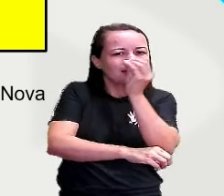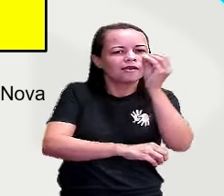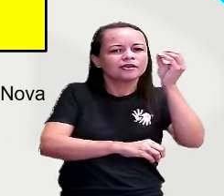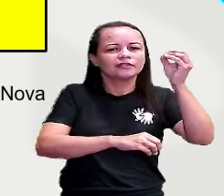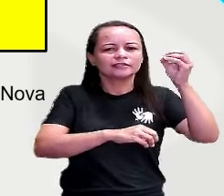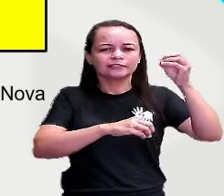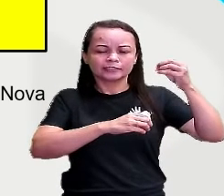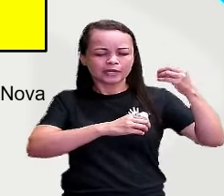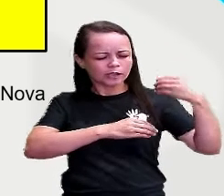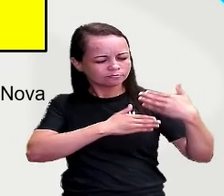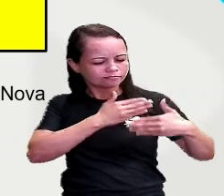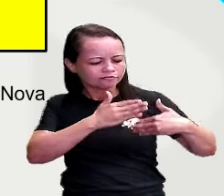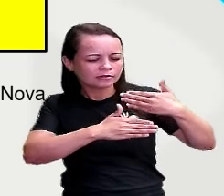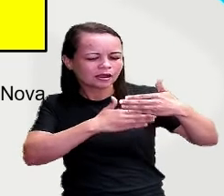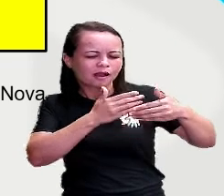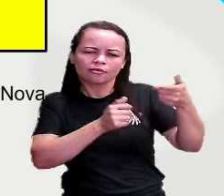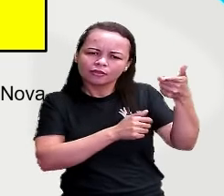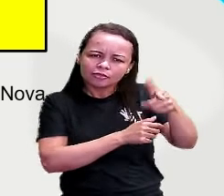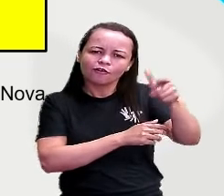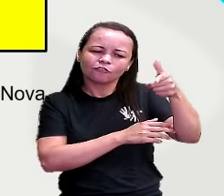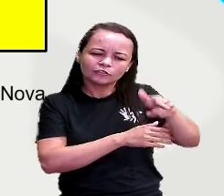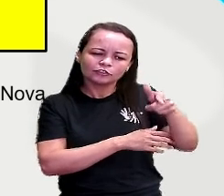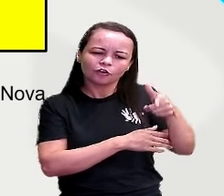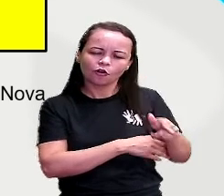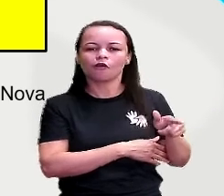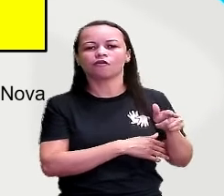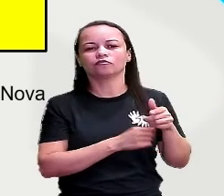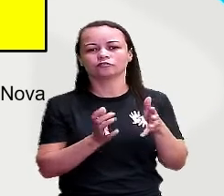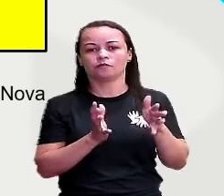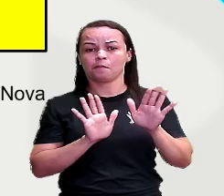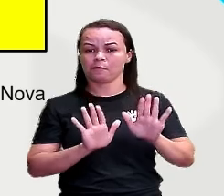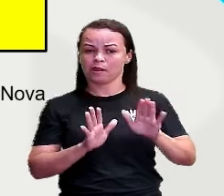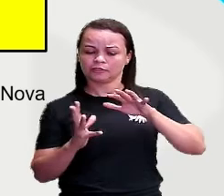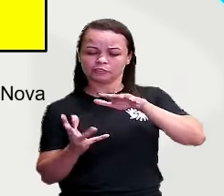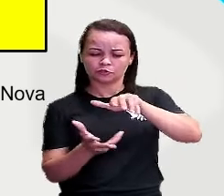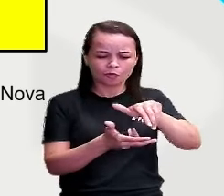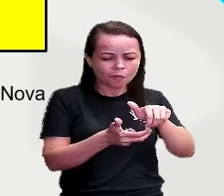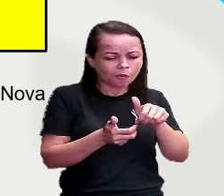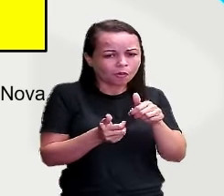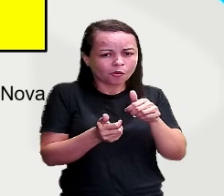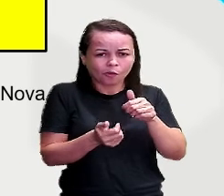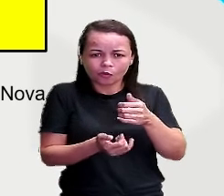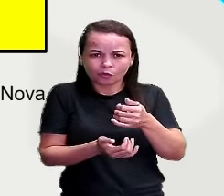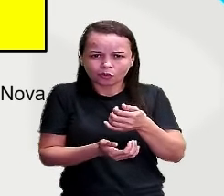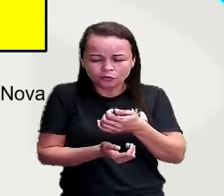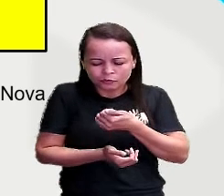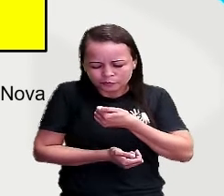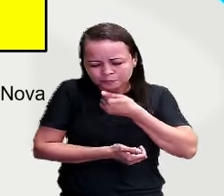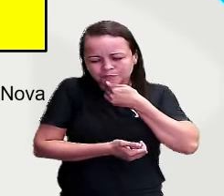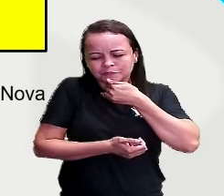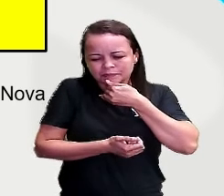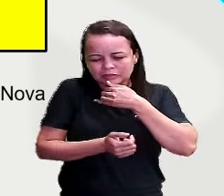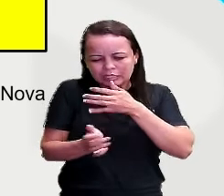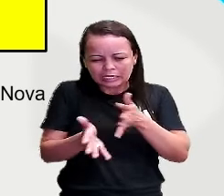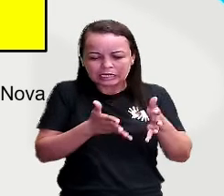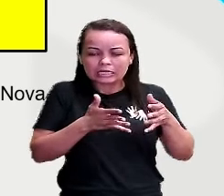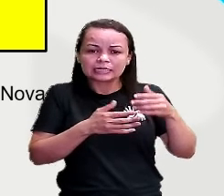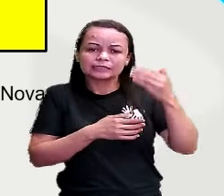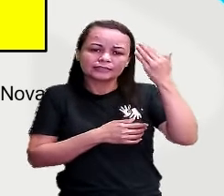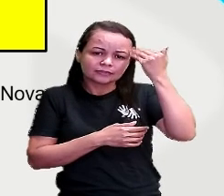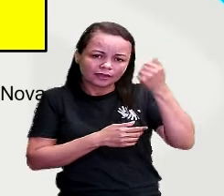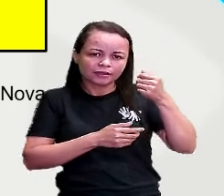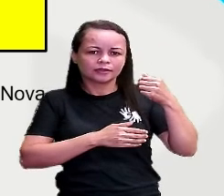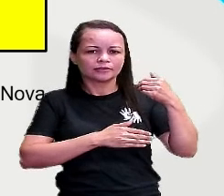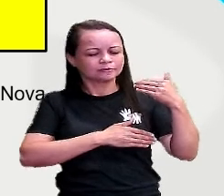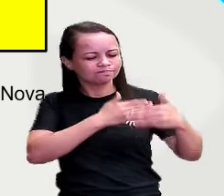replay da cena passa outra vez. Mas se o mundo é assim, não ri pra mim, vou achar meu rumo. Sei que aprendendo todo